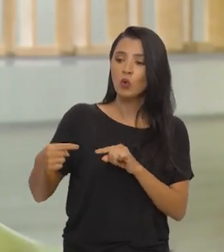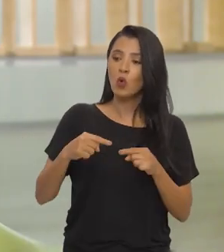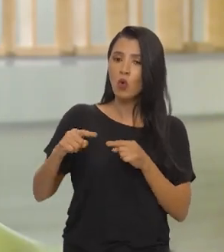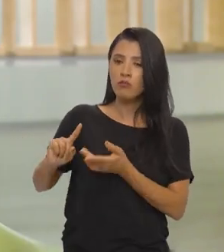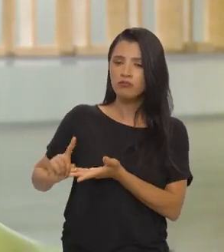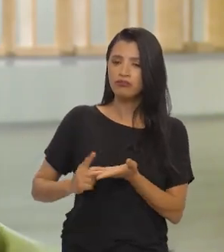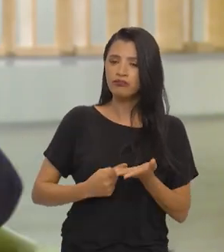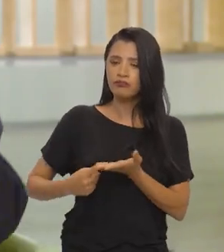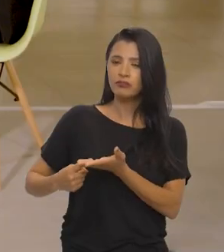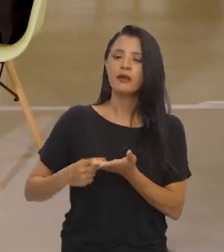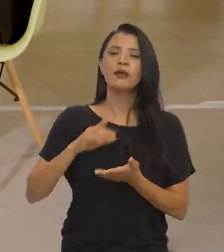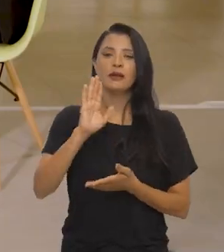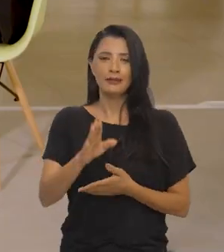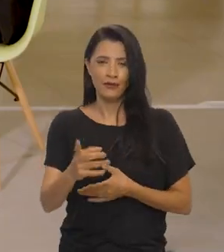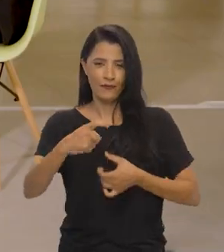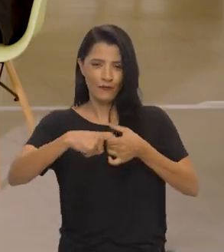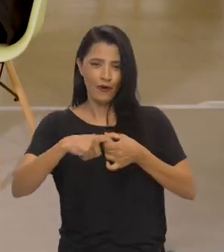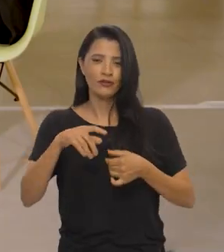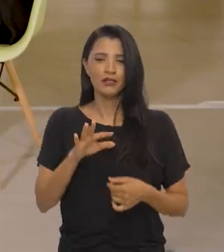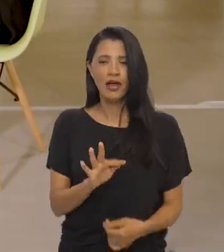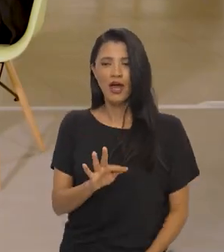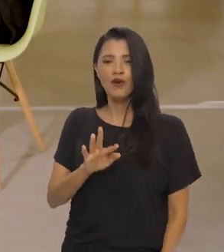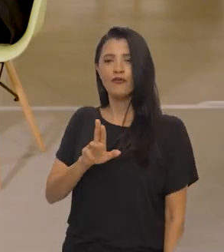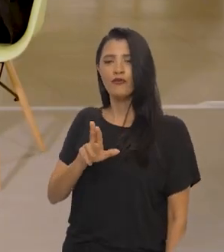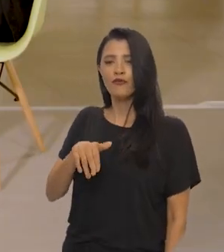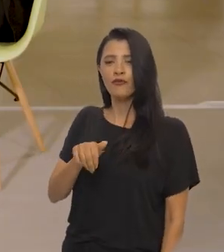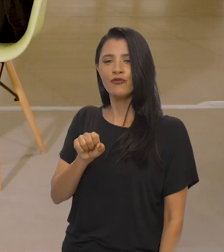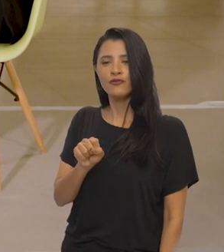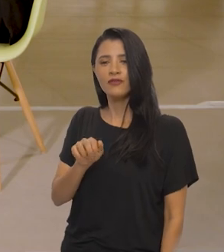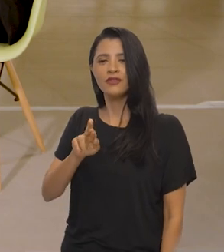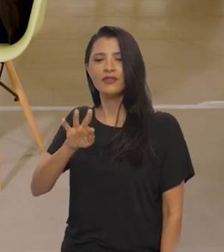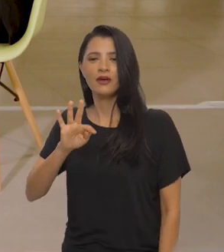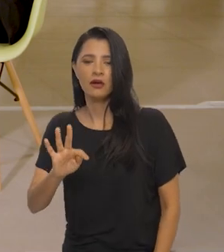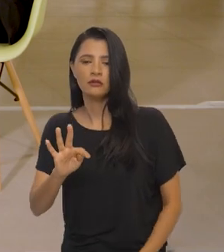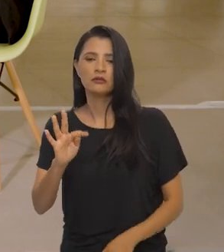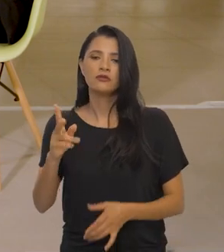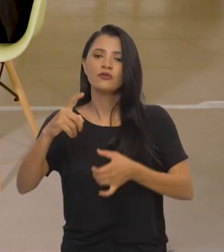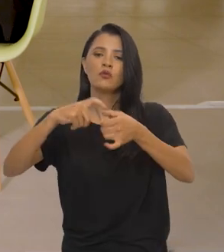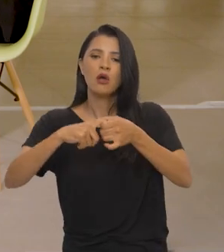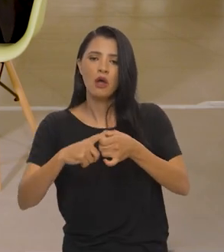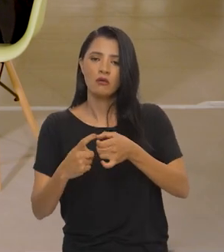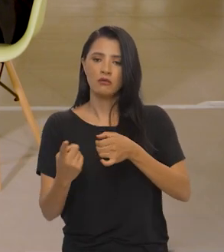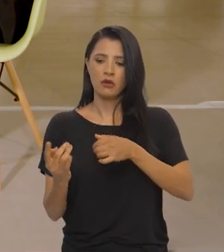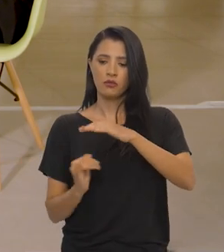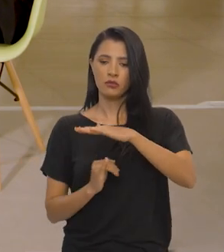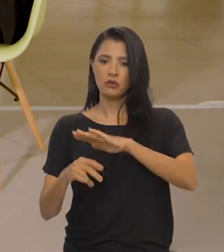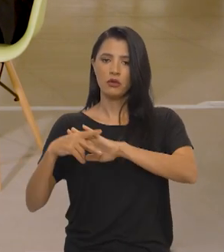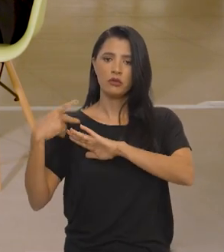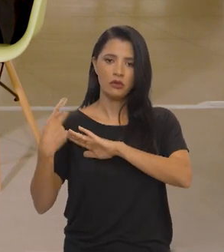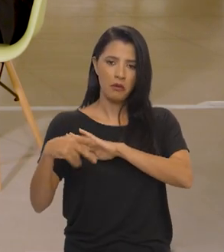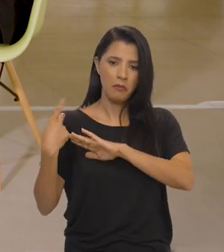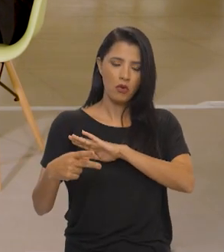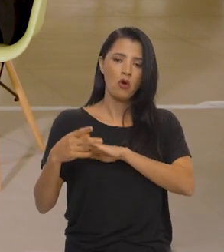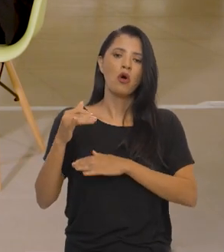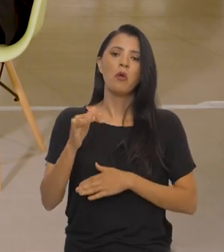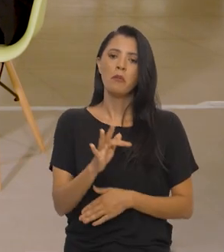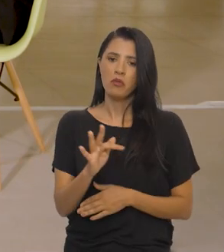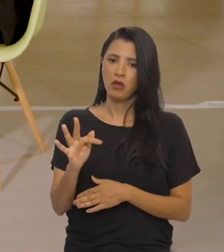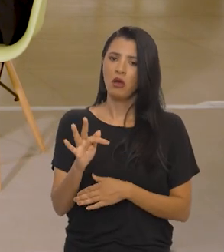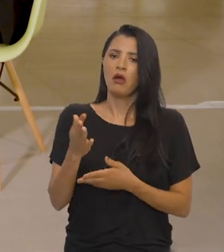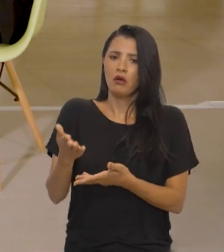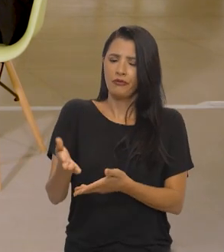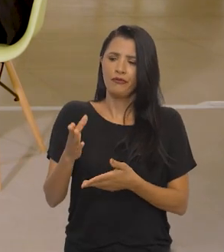consensos. Então, a FUNARTE, na sua retomada, primeiro tem que pensar a recuperação institucional da própria